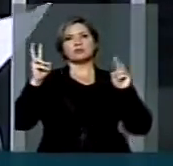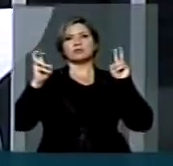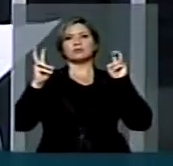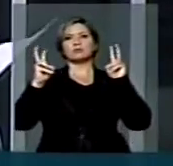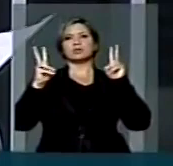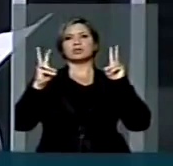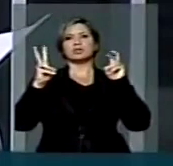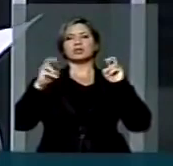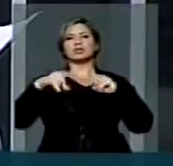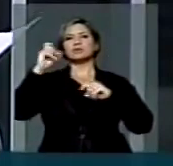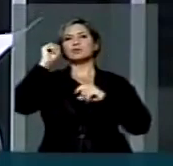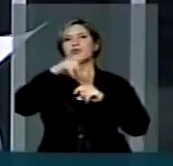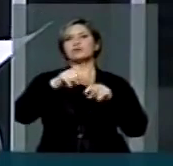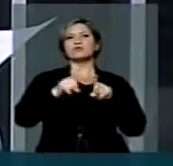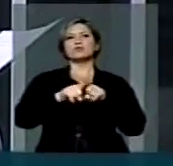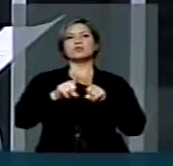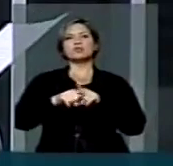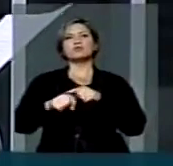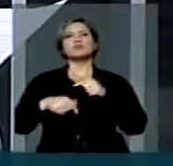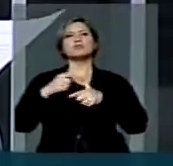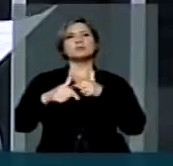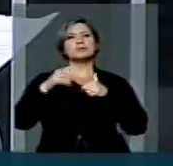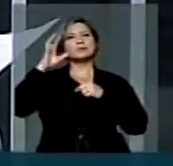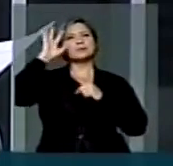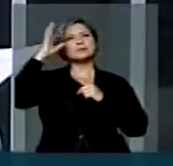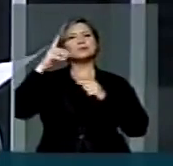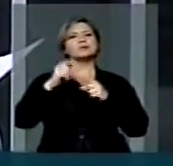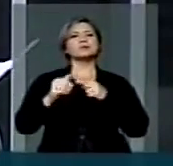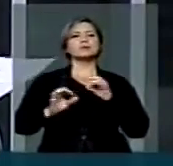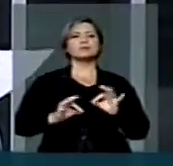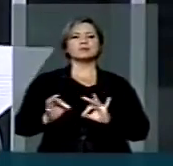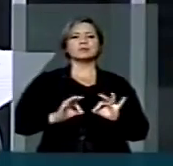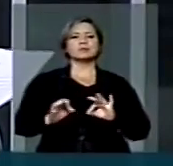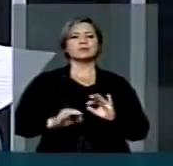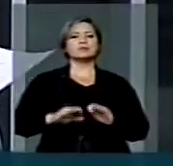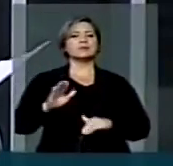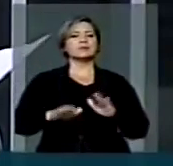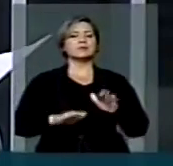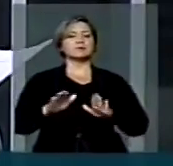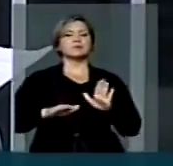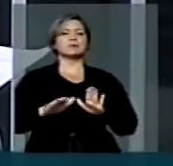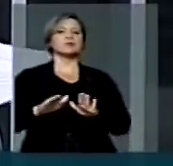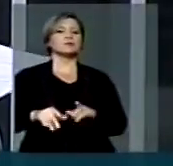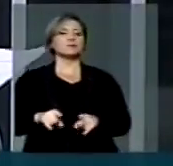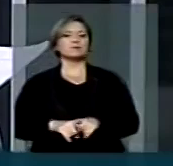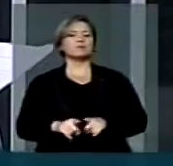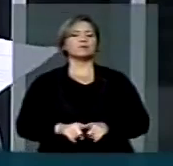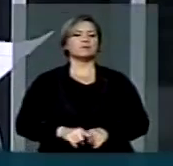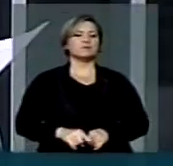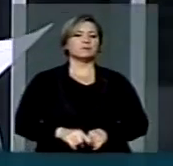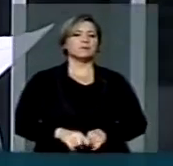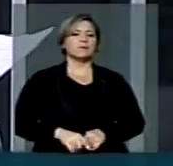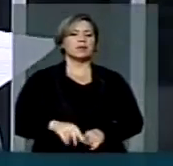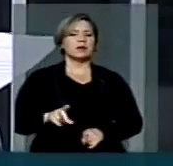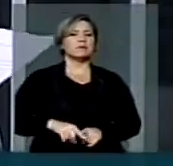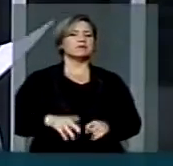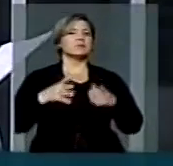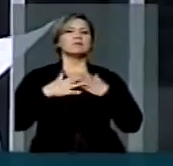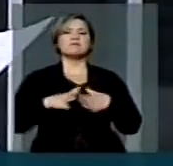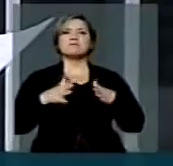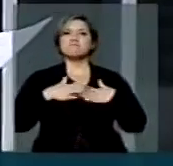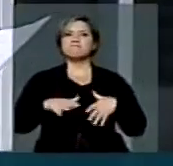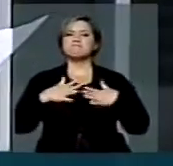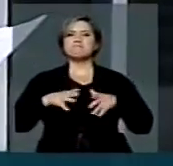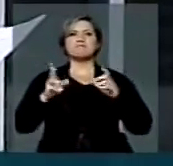espinhoso, às vezes difícil de se resolver, nem sempre contando com a serenidade